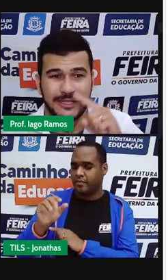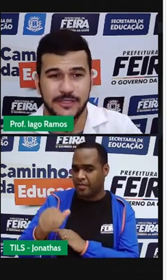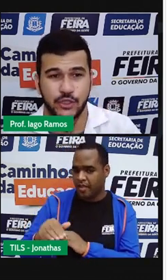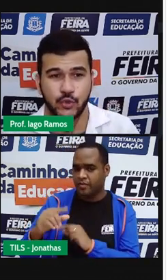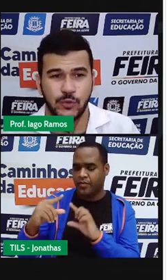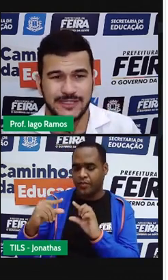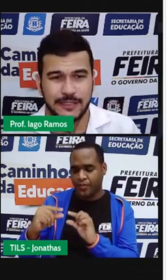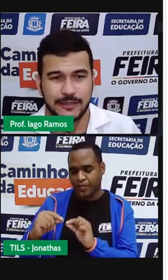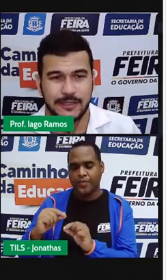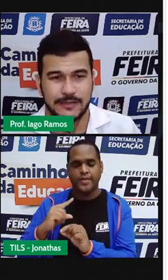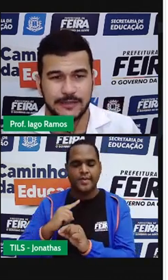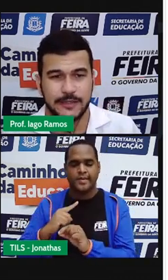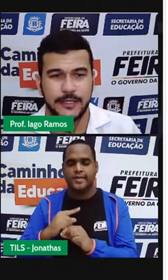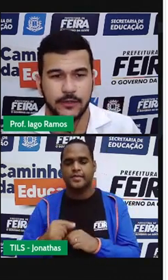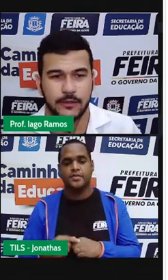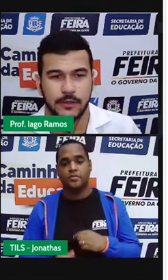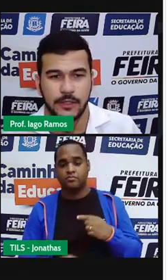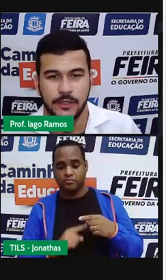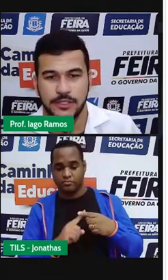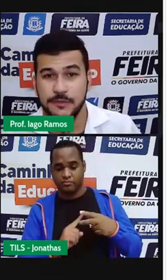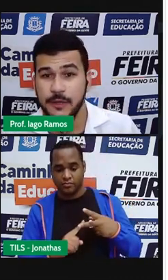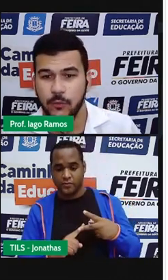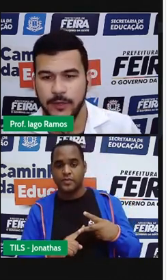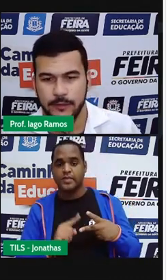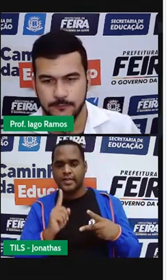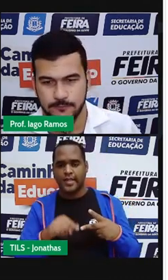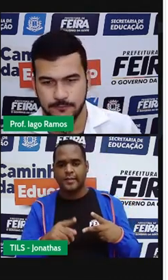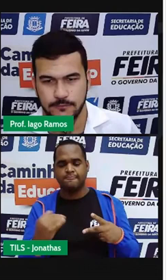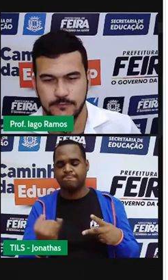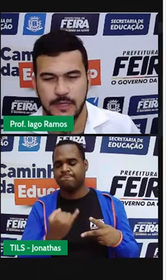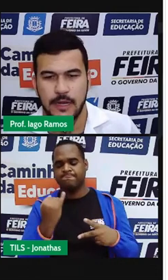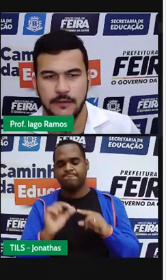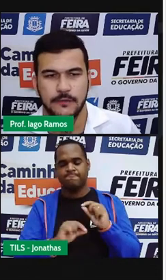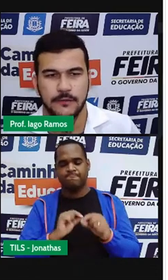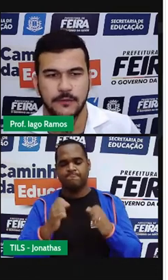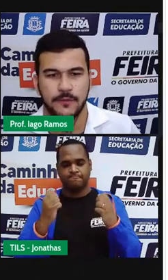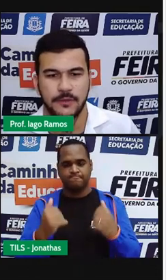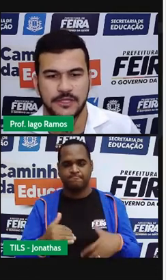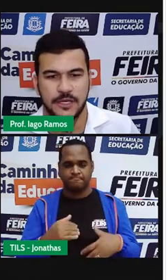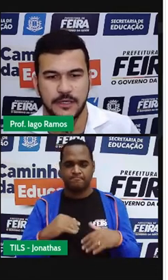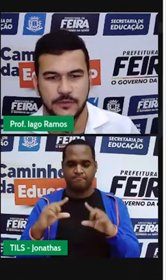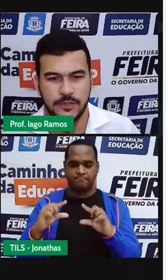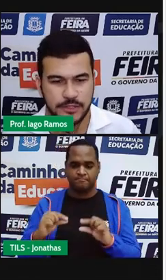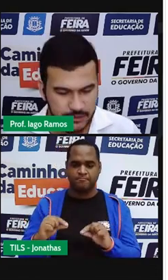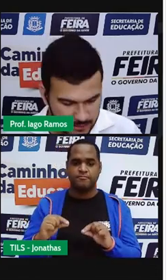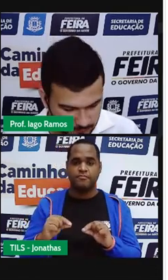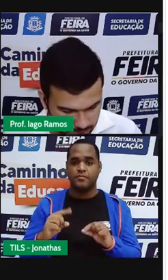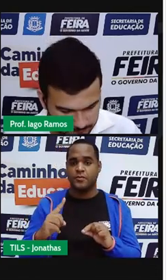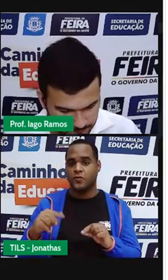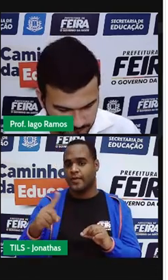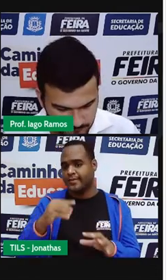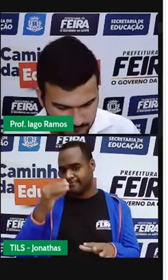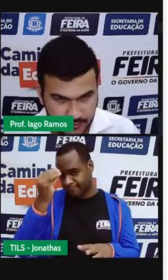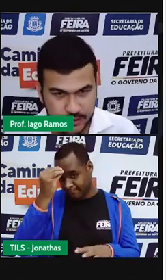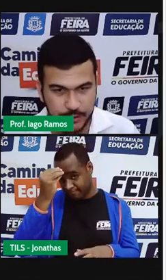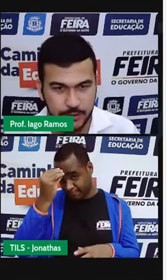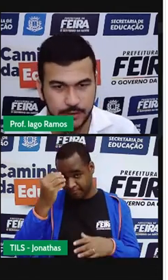Então, essas duas grandezas aqui, diminuem. Então, vamos deixar isso registrado.